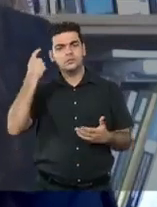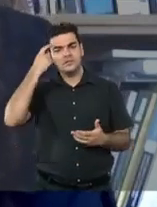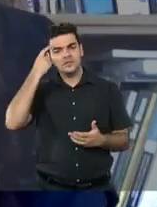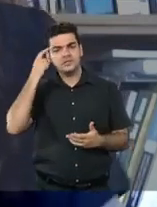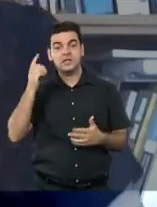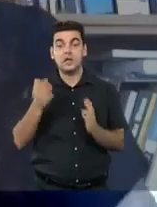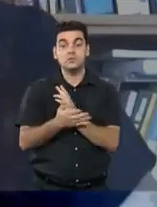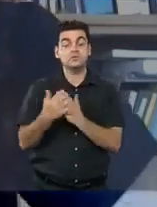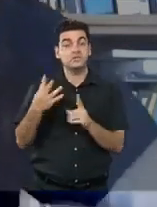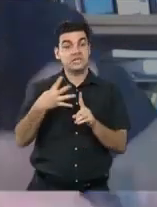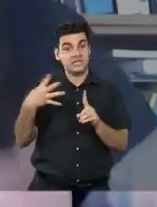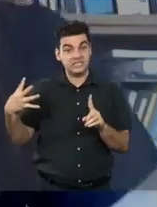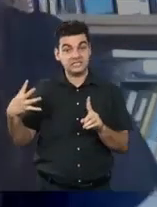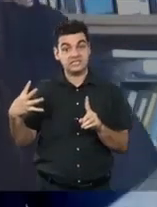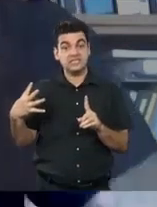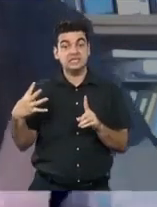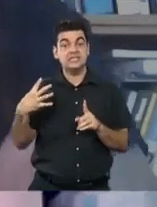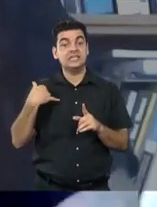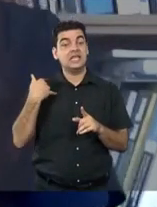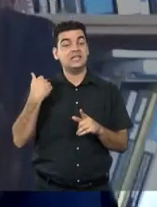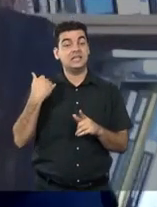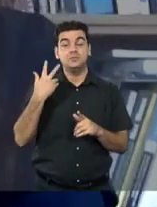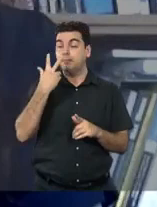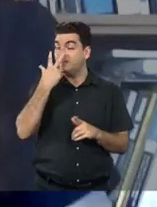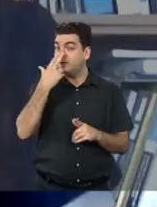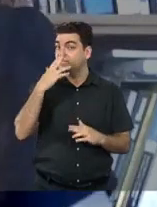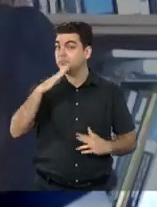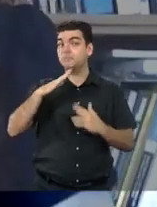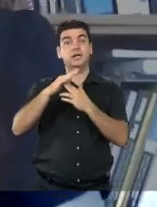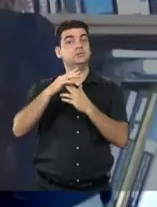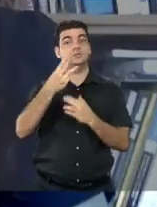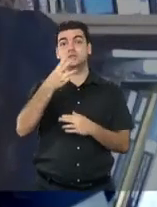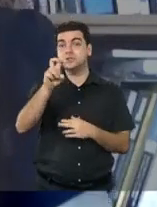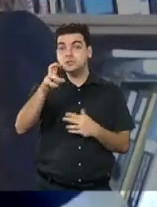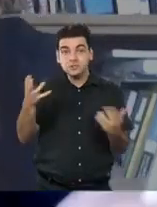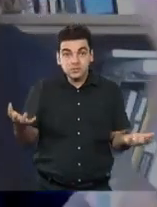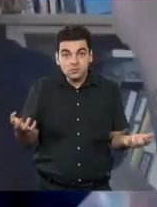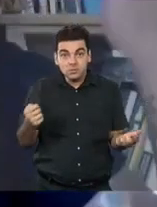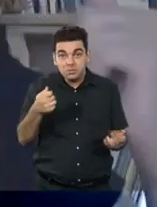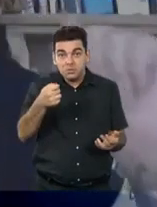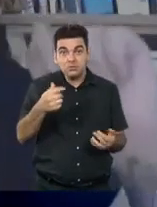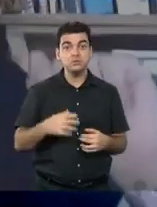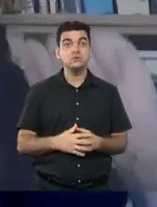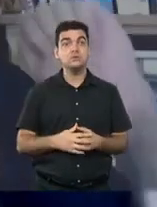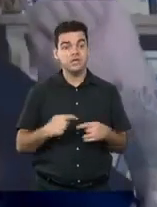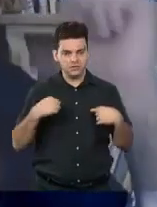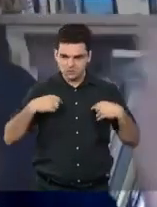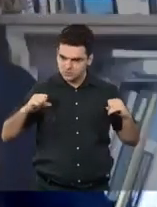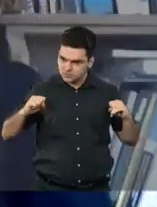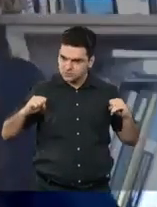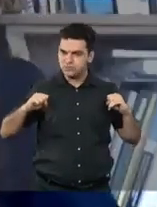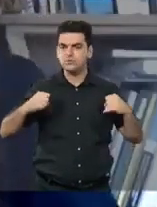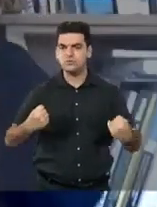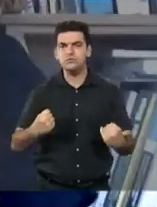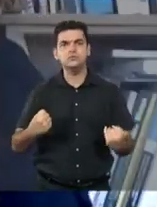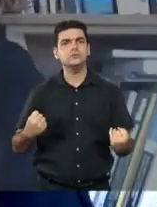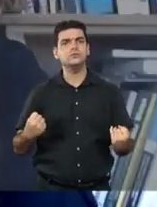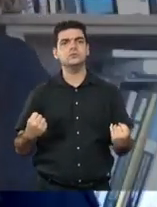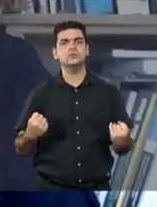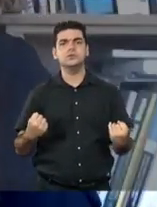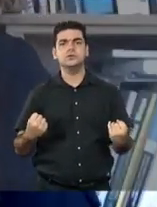25 anos. Então, eu tenho a obrigação ética e moral de lutar para essas companheiras continuaram e